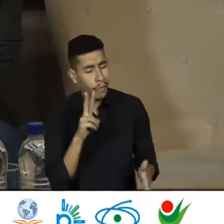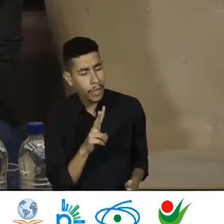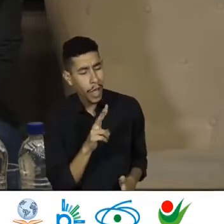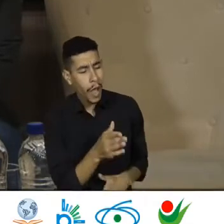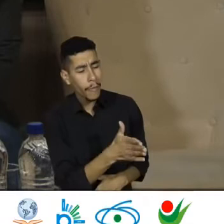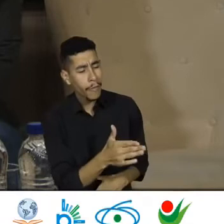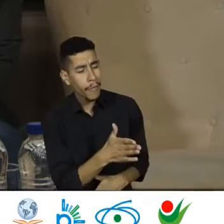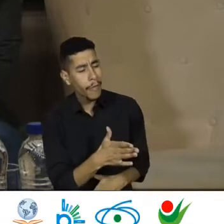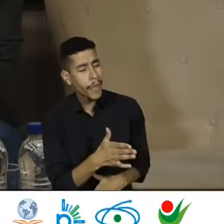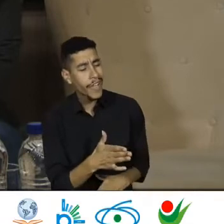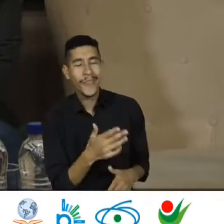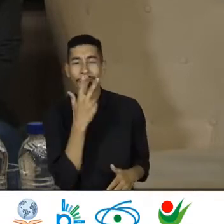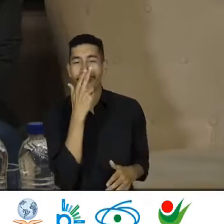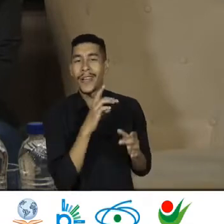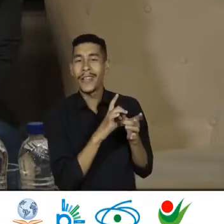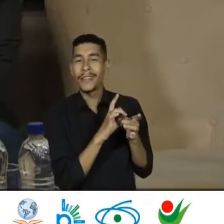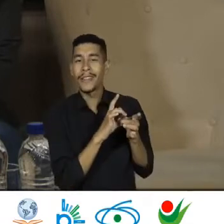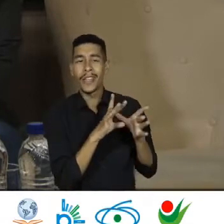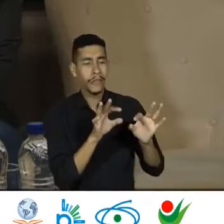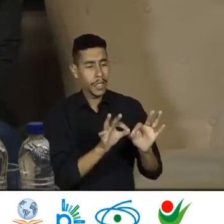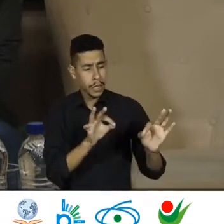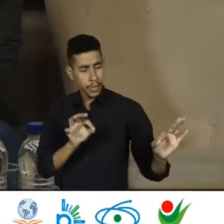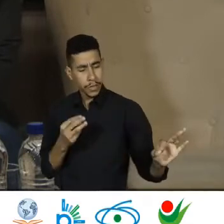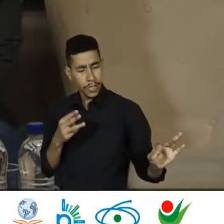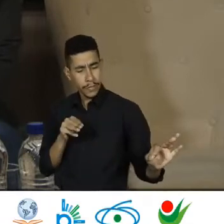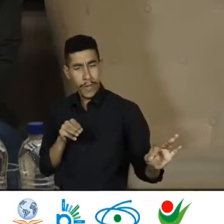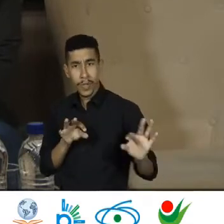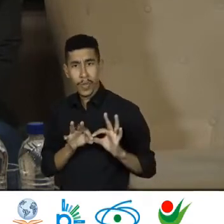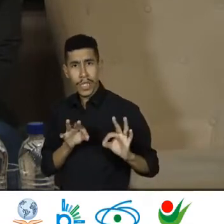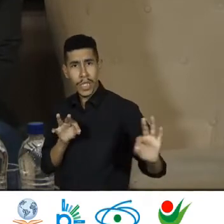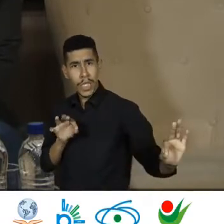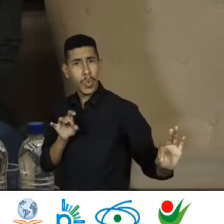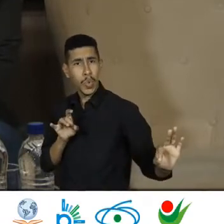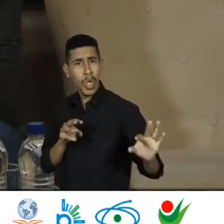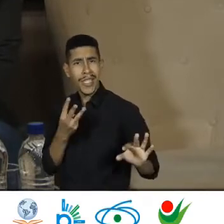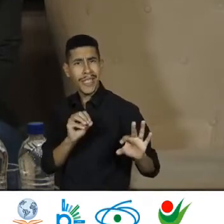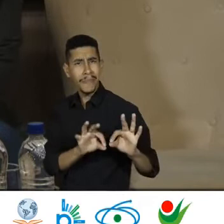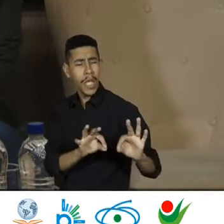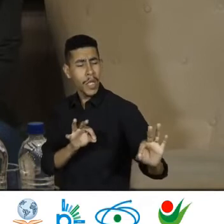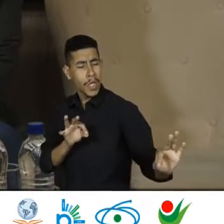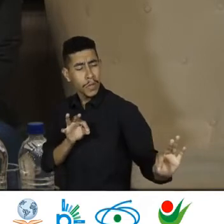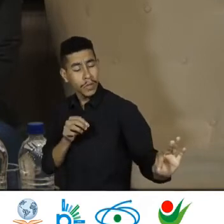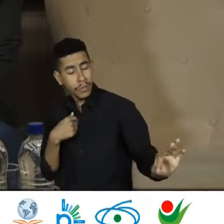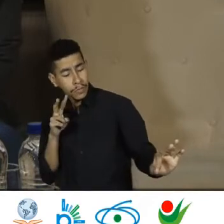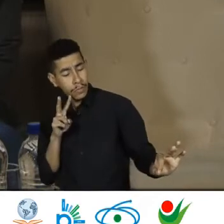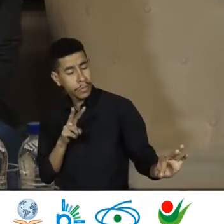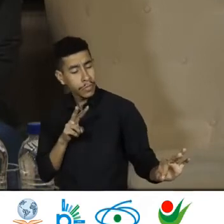livres A apenas três metros de distância, minha querida Apenas três metros de distância